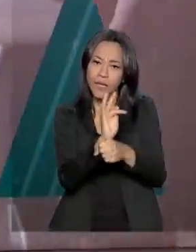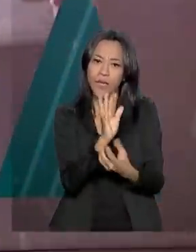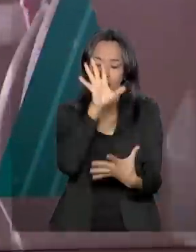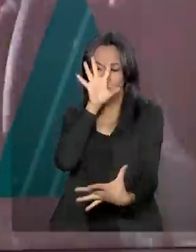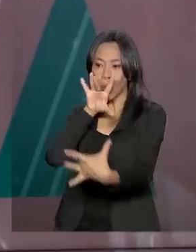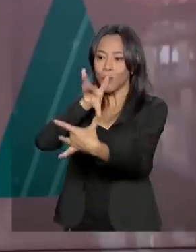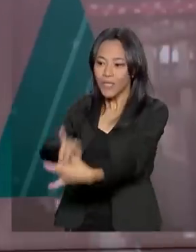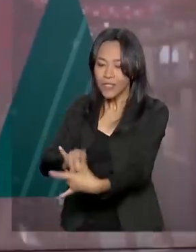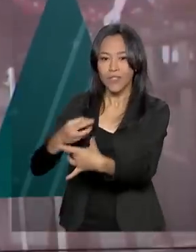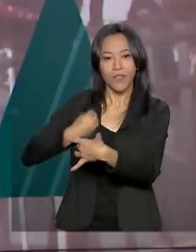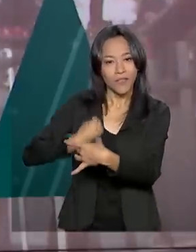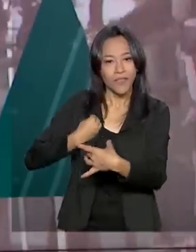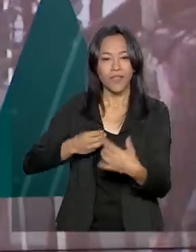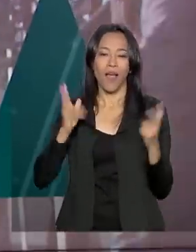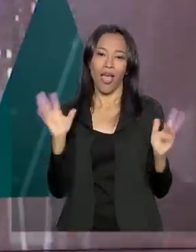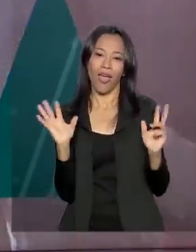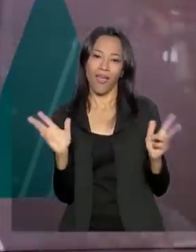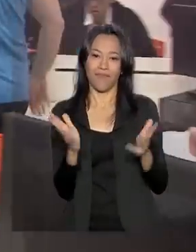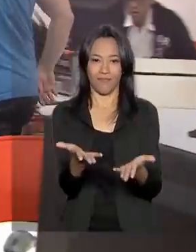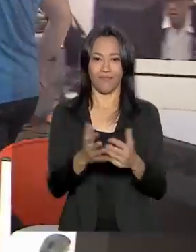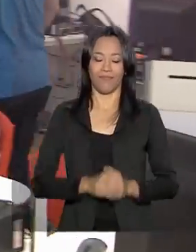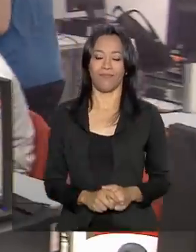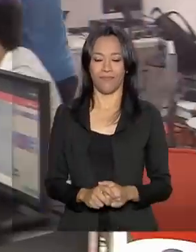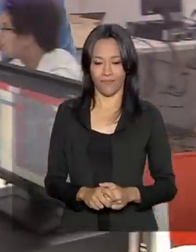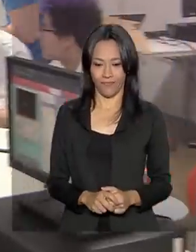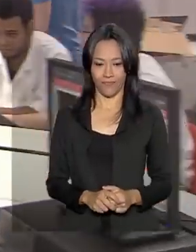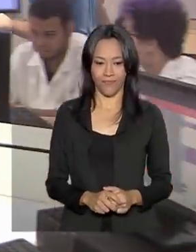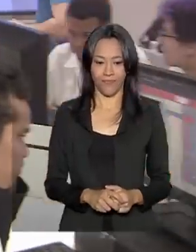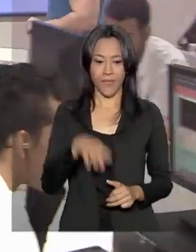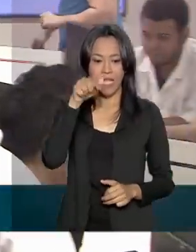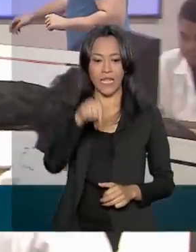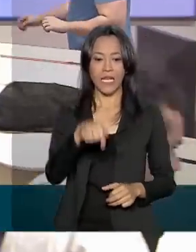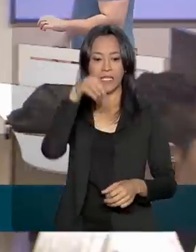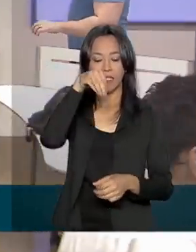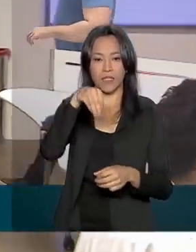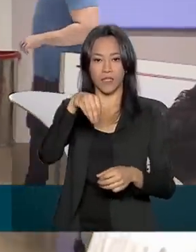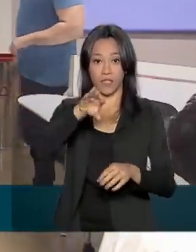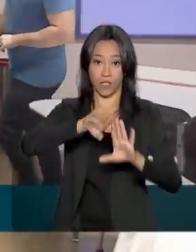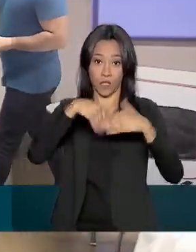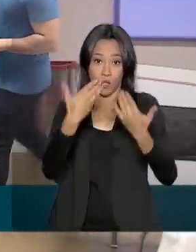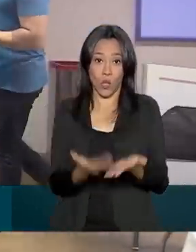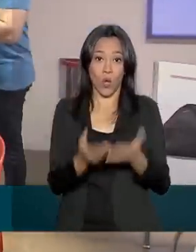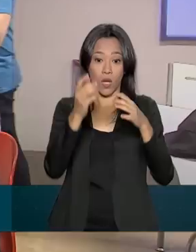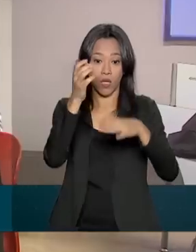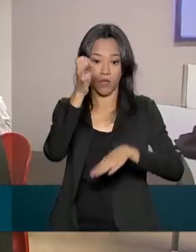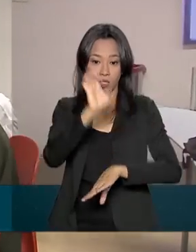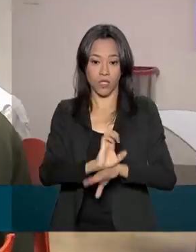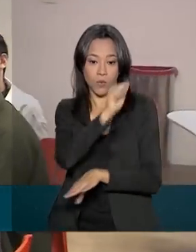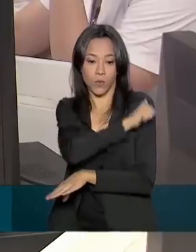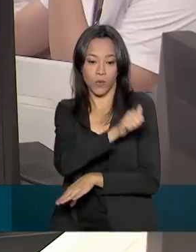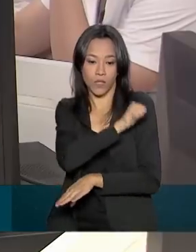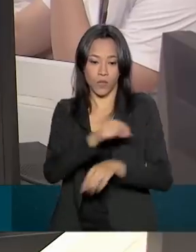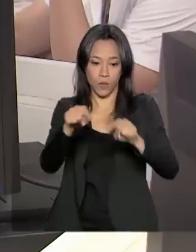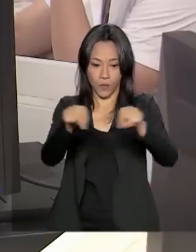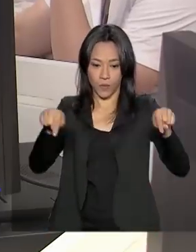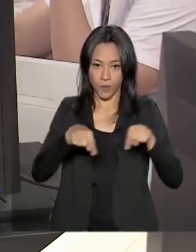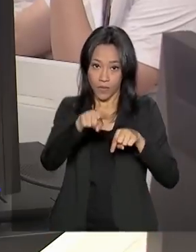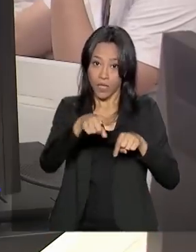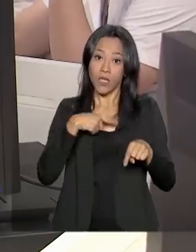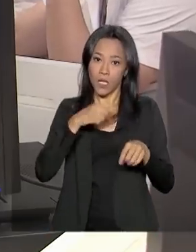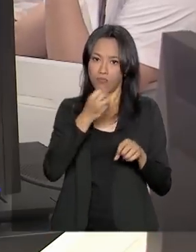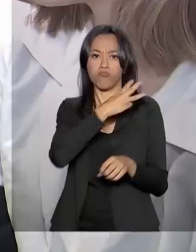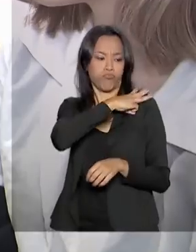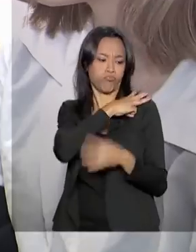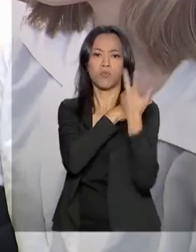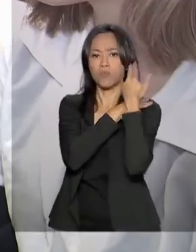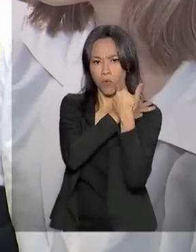mundo real, de forma divertida. Nesta escola pública do estado do Rio, além do ensino médio regular, os